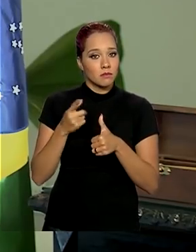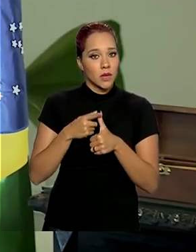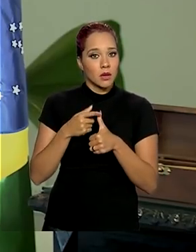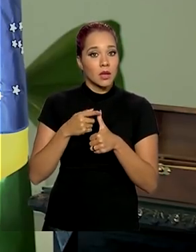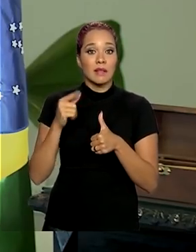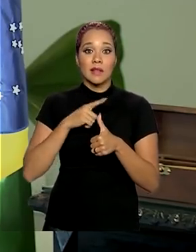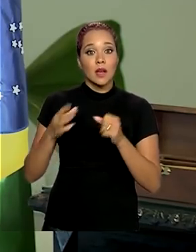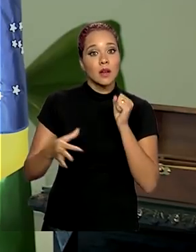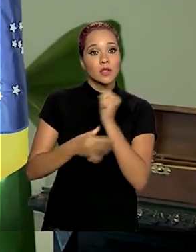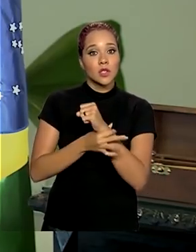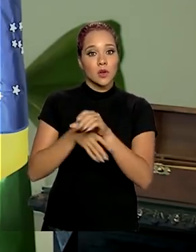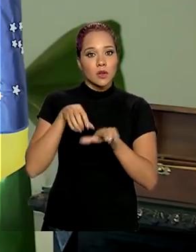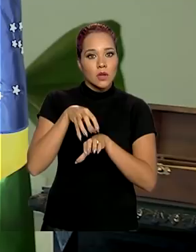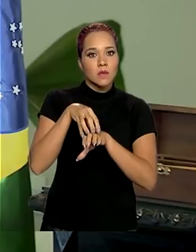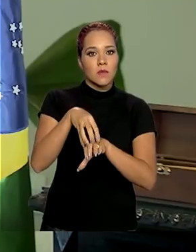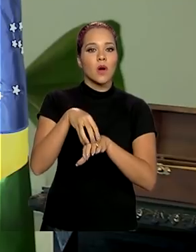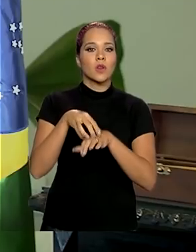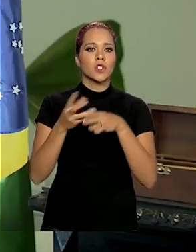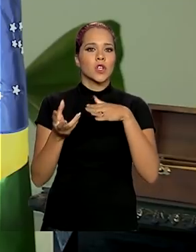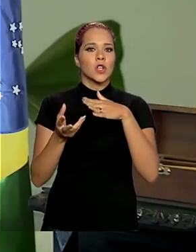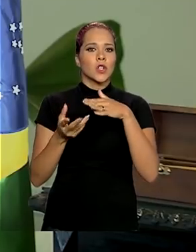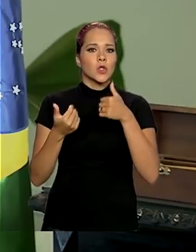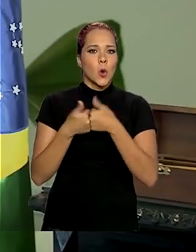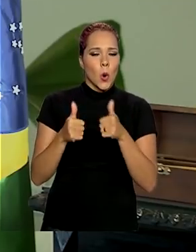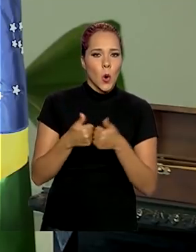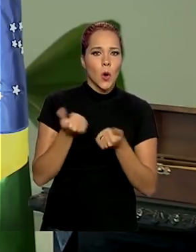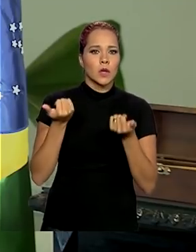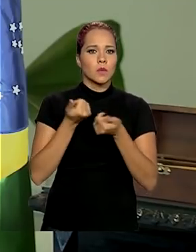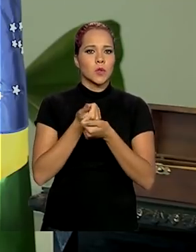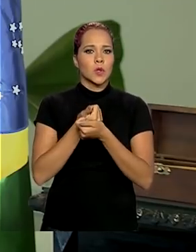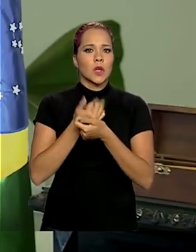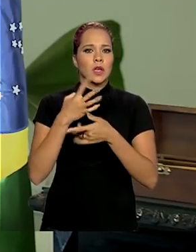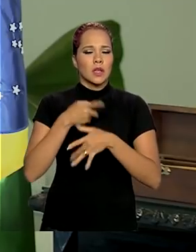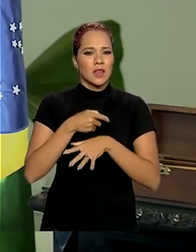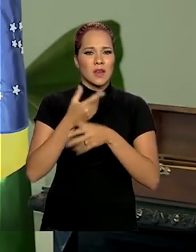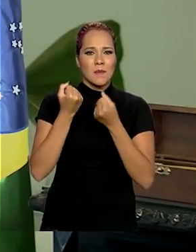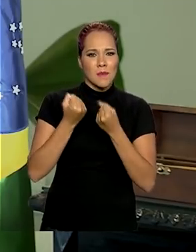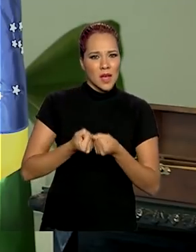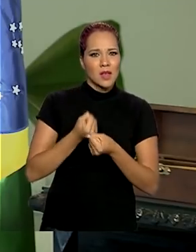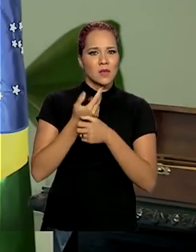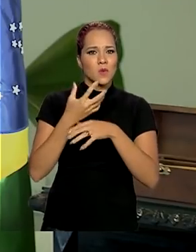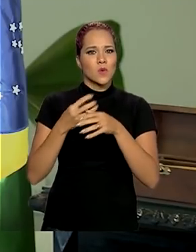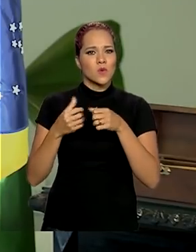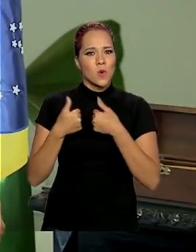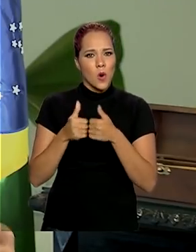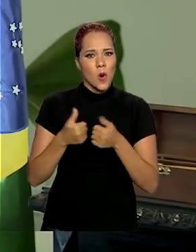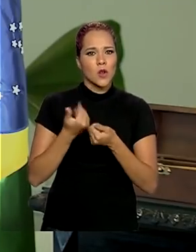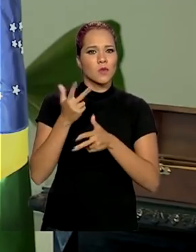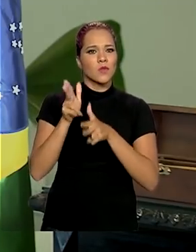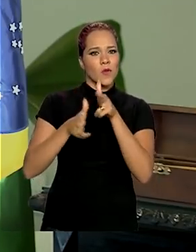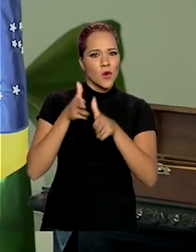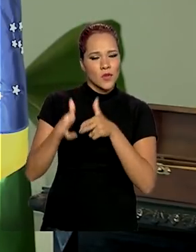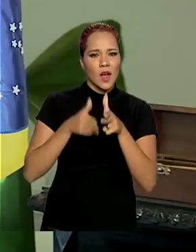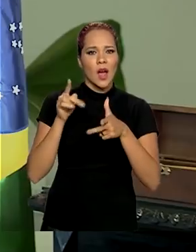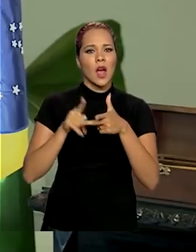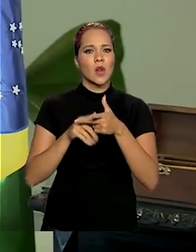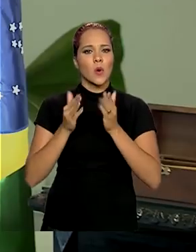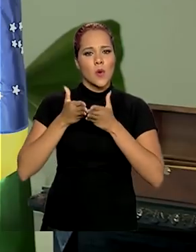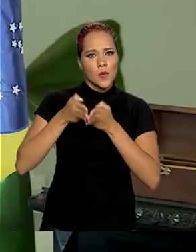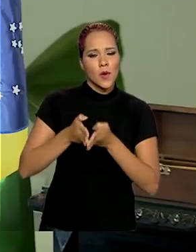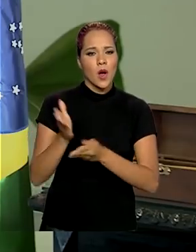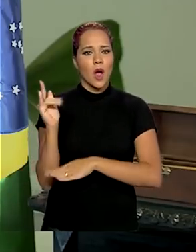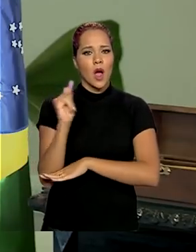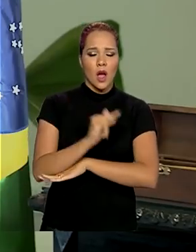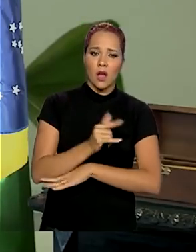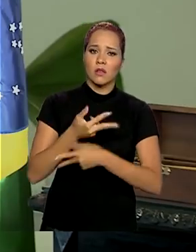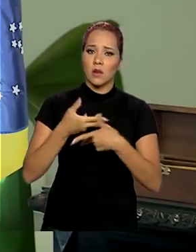garantir que o transporte rodoviário de carga, que o transporte de carga ferroviário, aeroportuário, ia ser